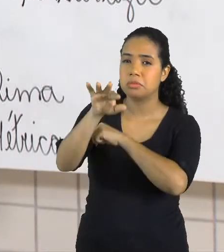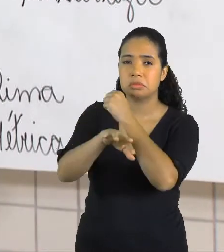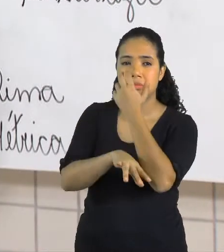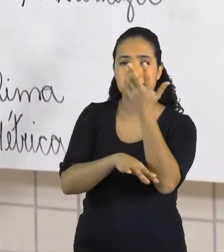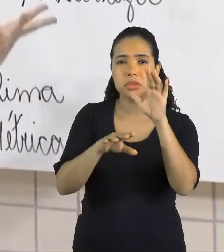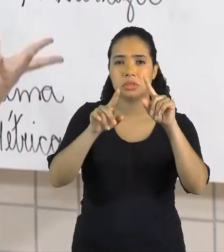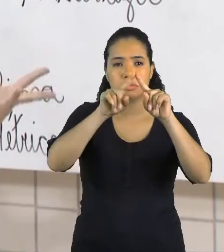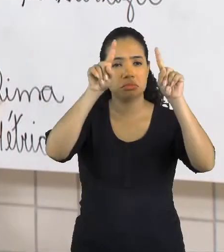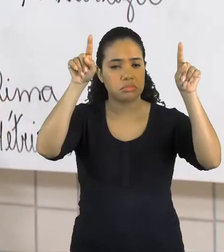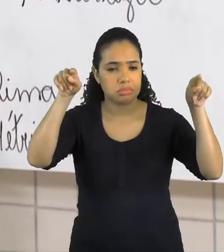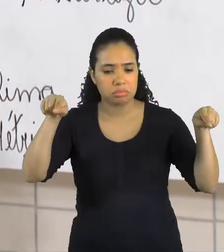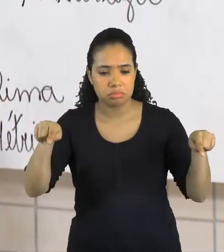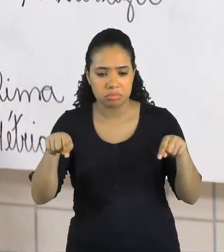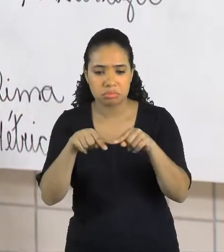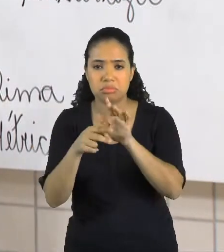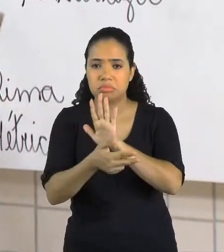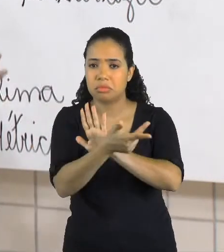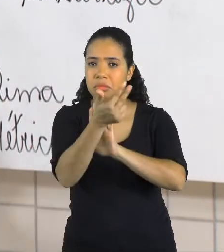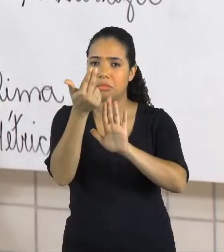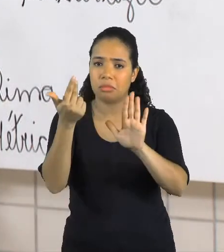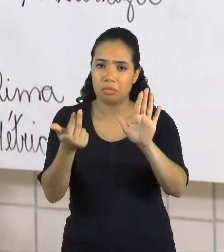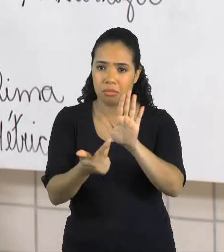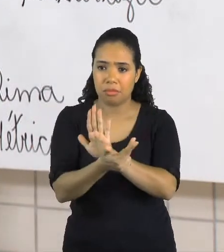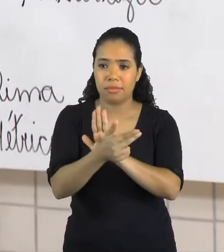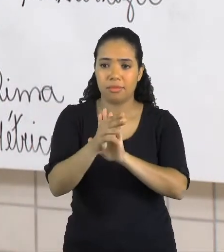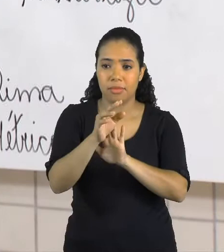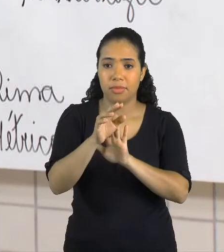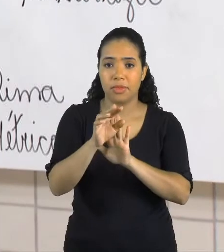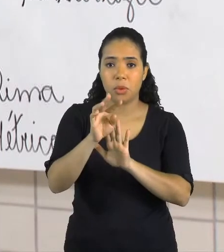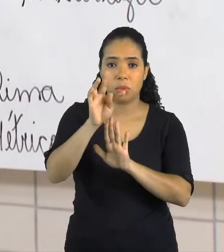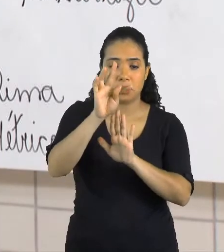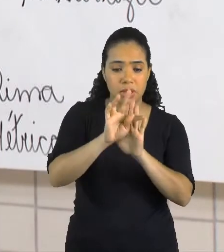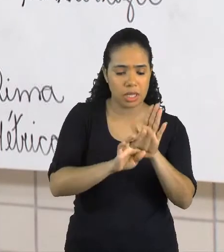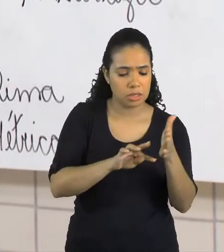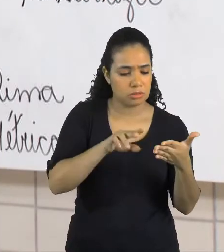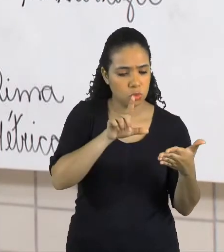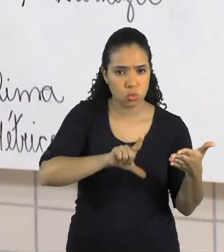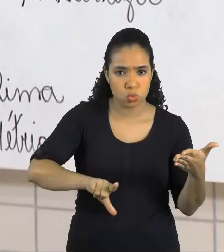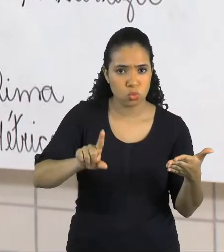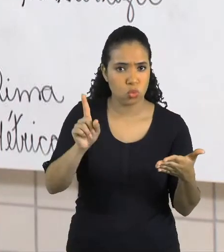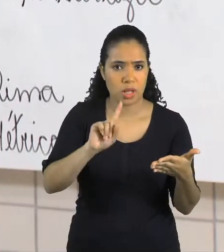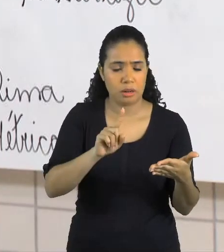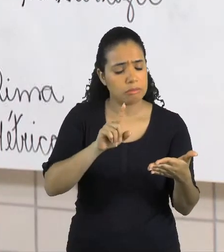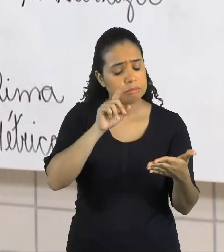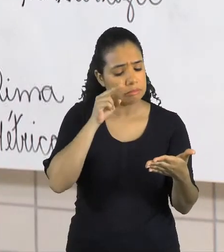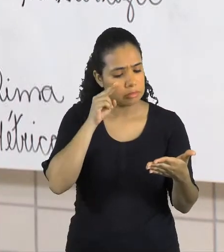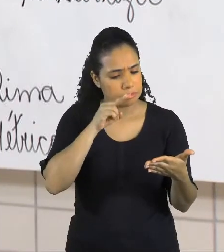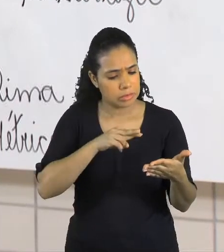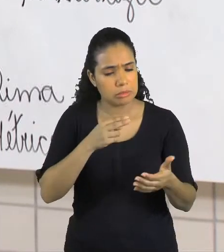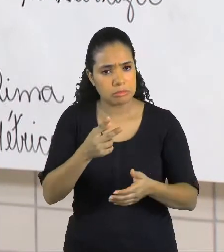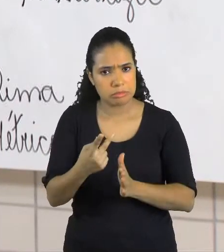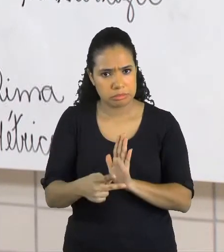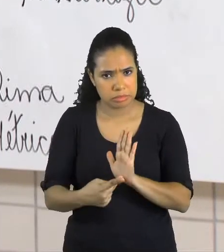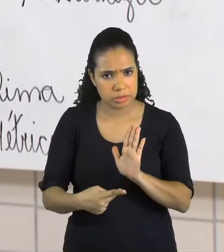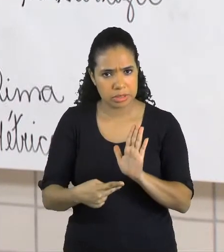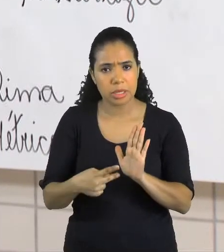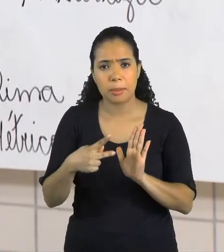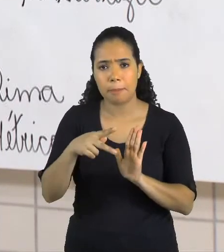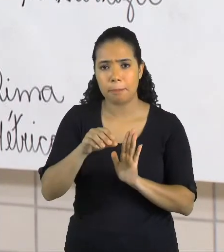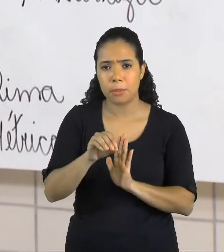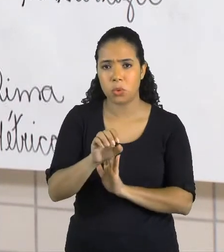tela, em um quadro, em um texto não literário. Eu posso até ver poesia. Mas